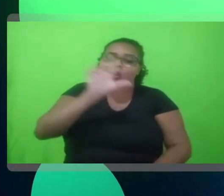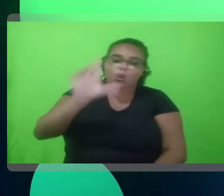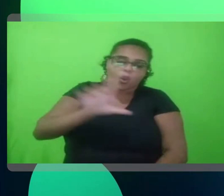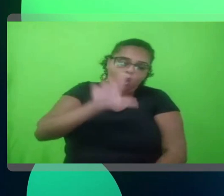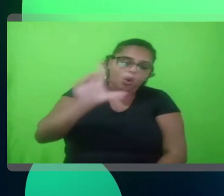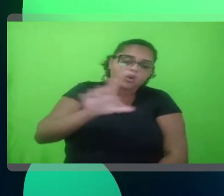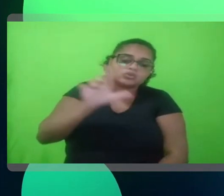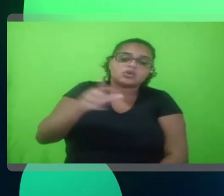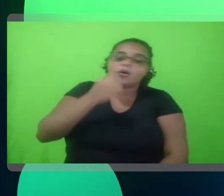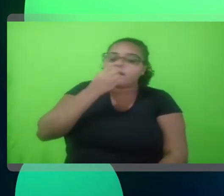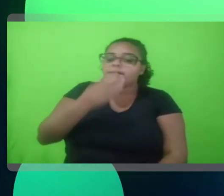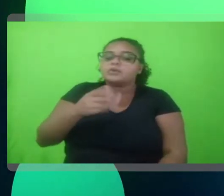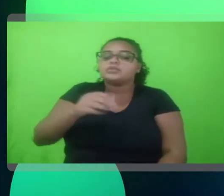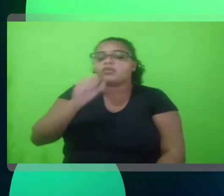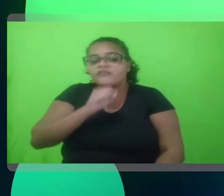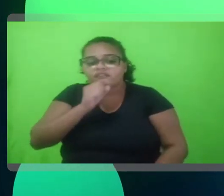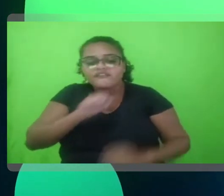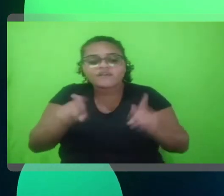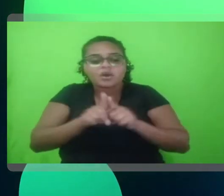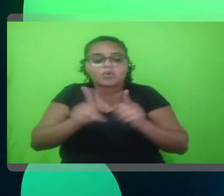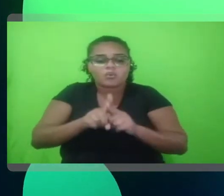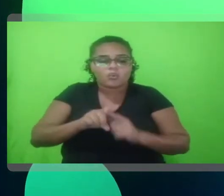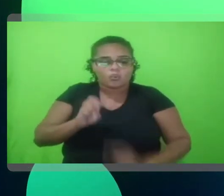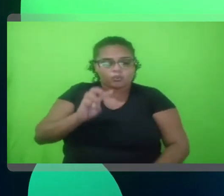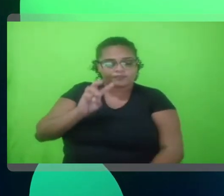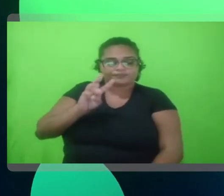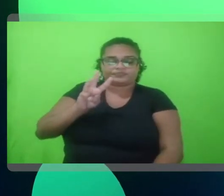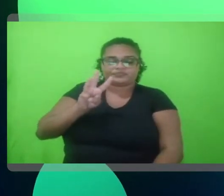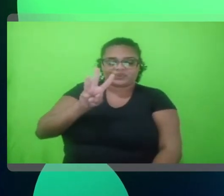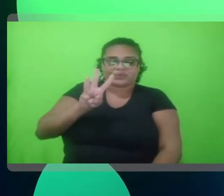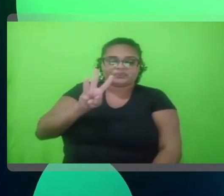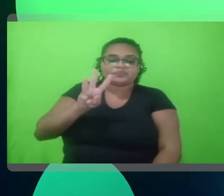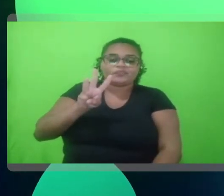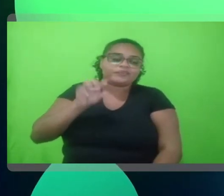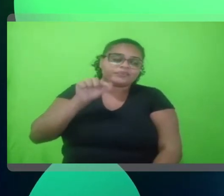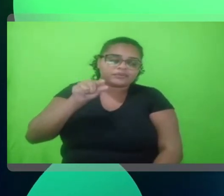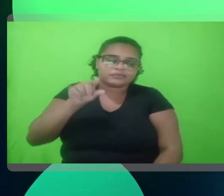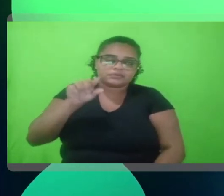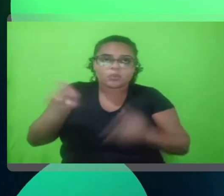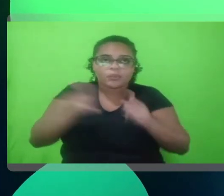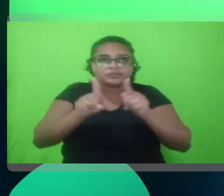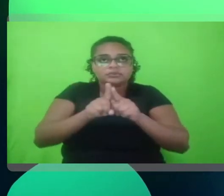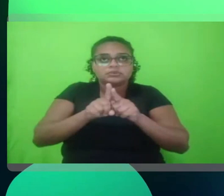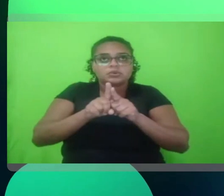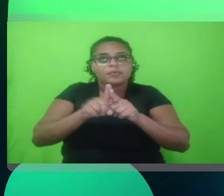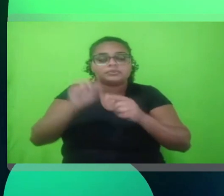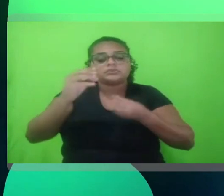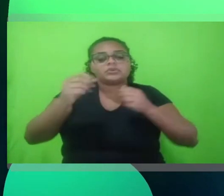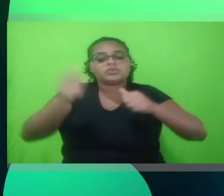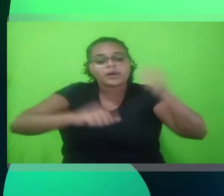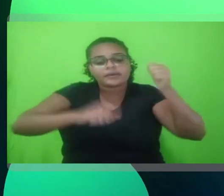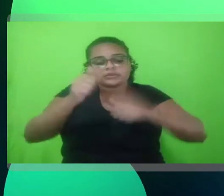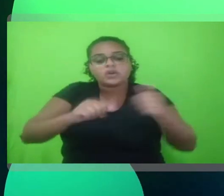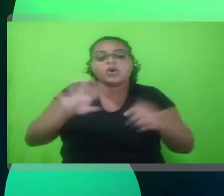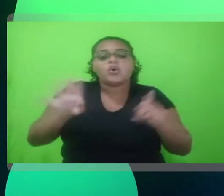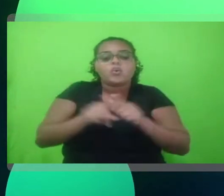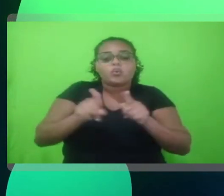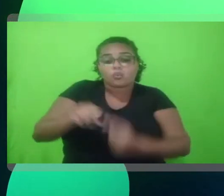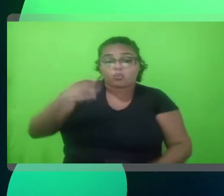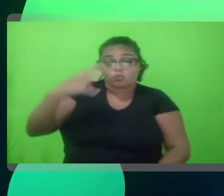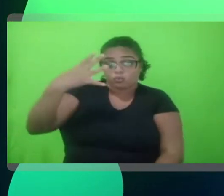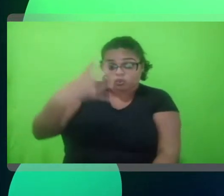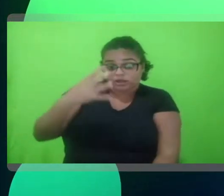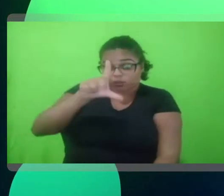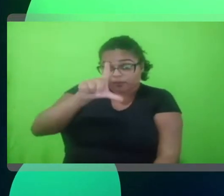Lógico, a gente não pode esquecer do bom e velho Excel, eu acho que cada um tem o seu mérito e suas vantagens, então se a gente está falando de analisar 4